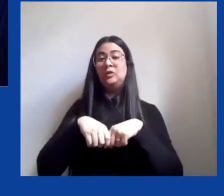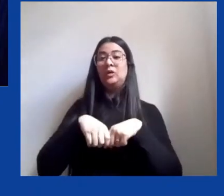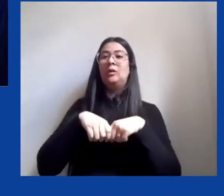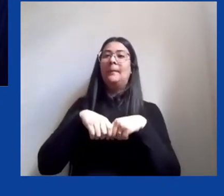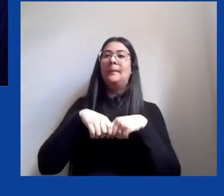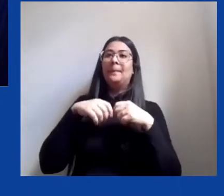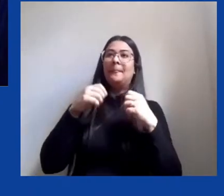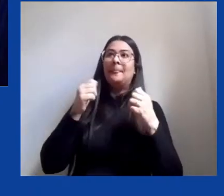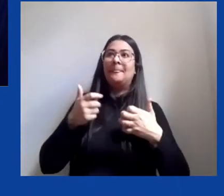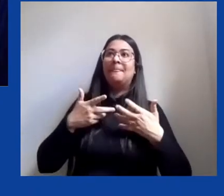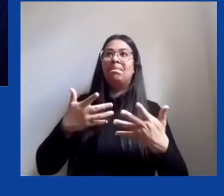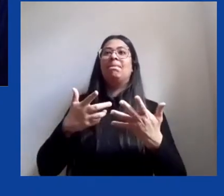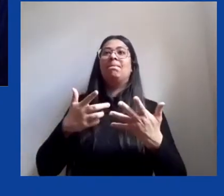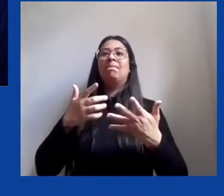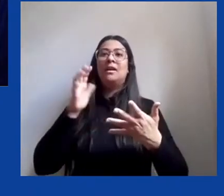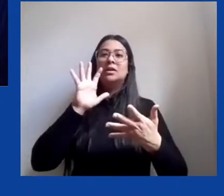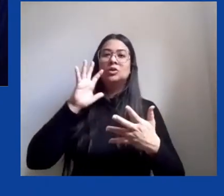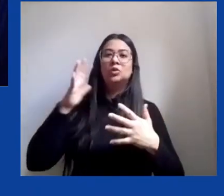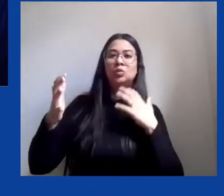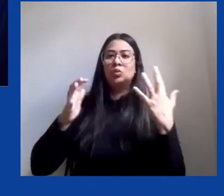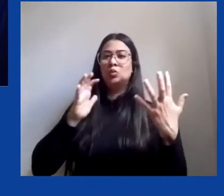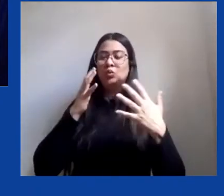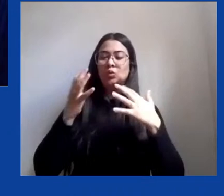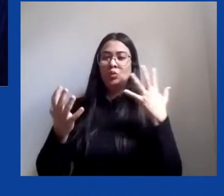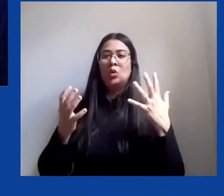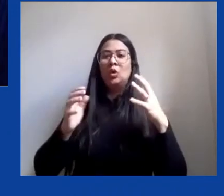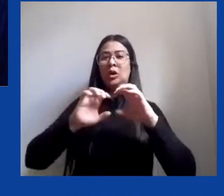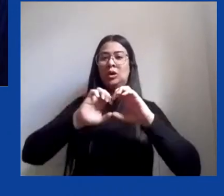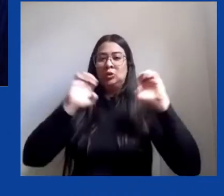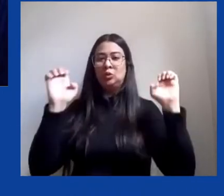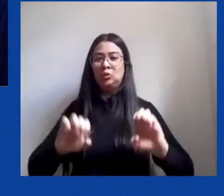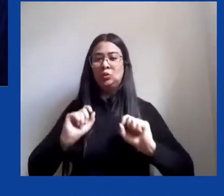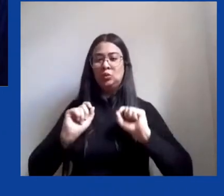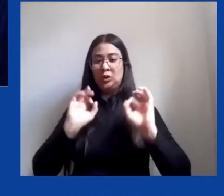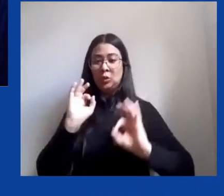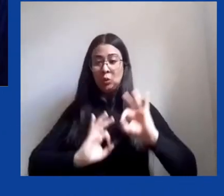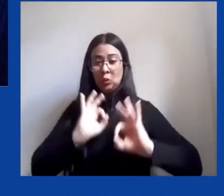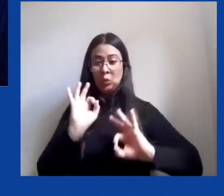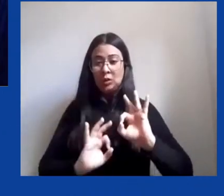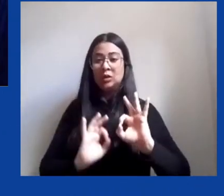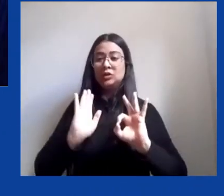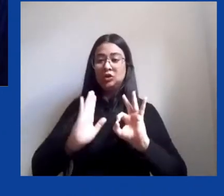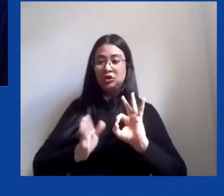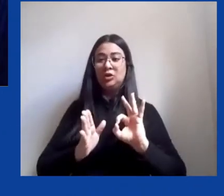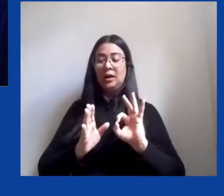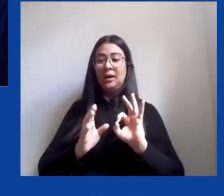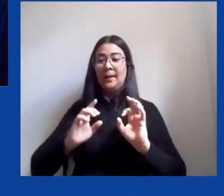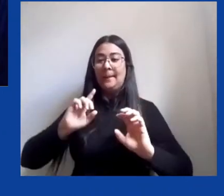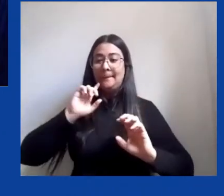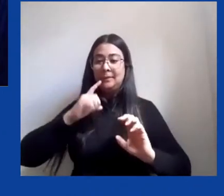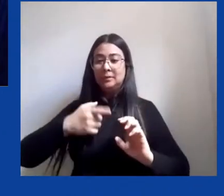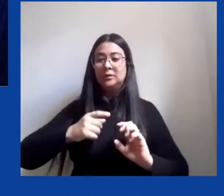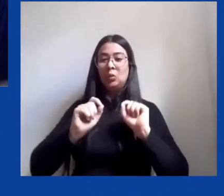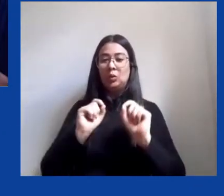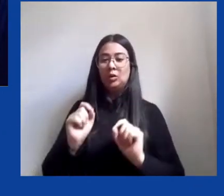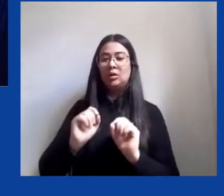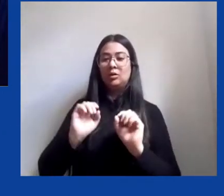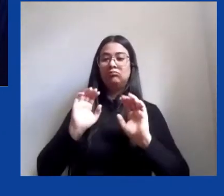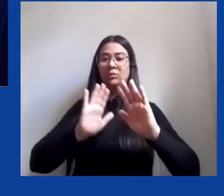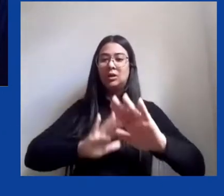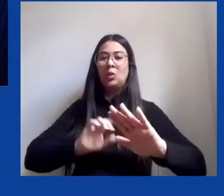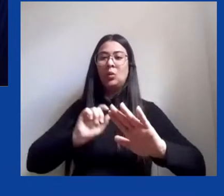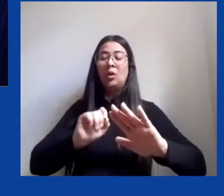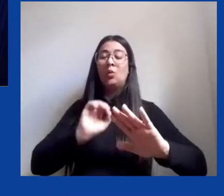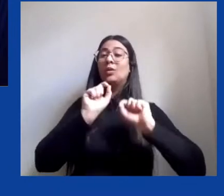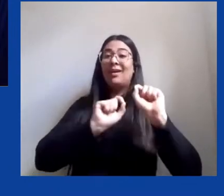vigentes estruturas que estão organizadas de forma a determinar o normal e o anômalo, o certo e o errado,